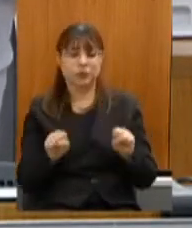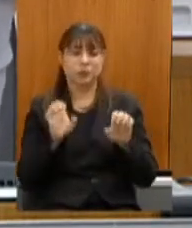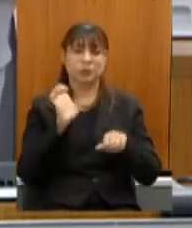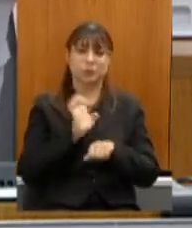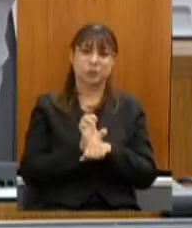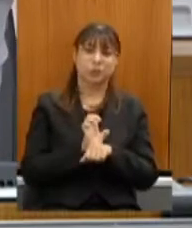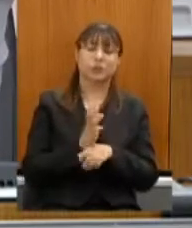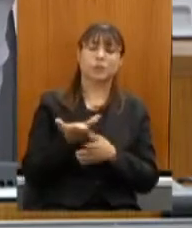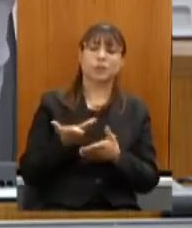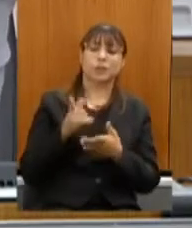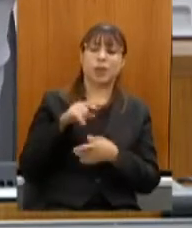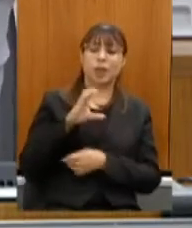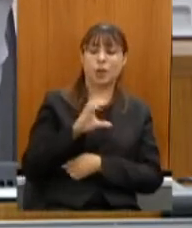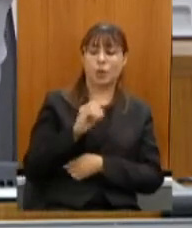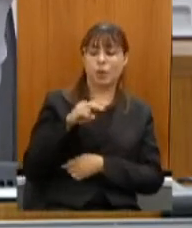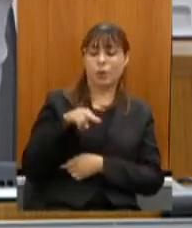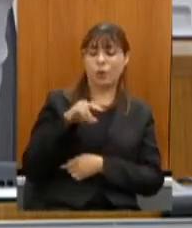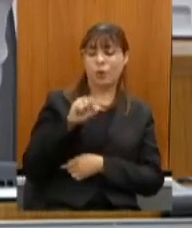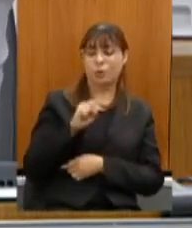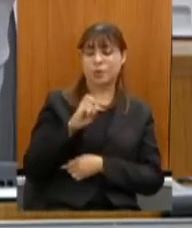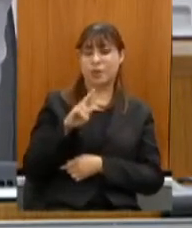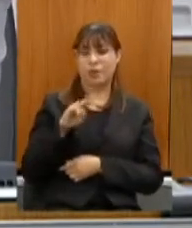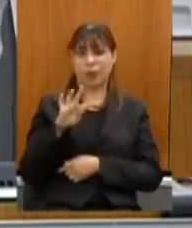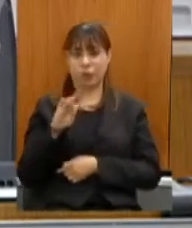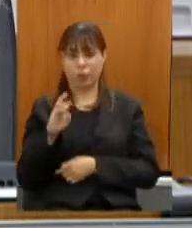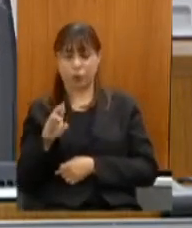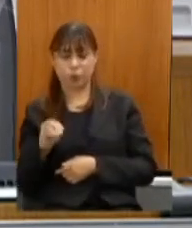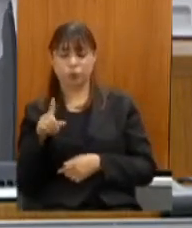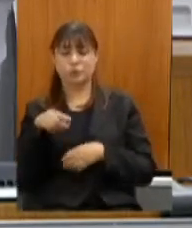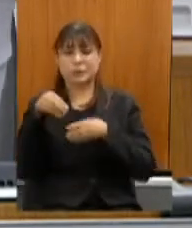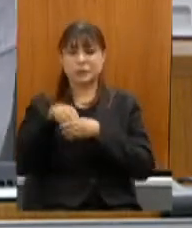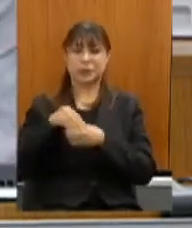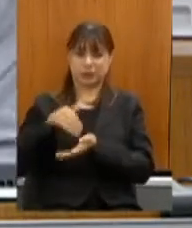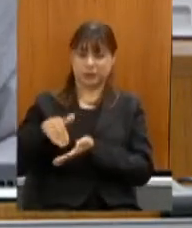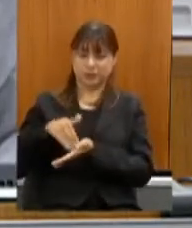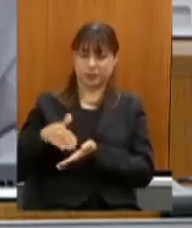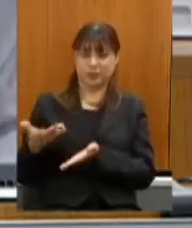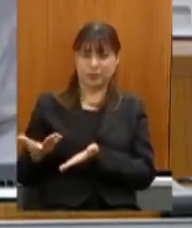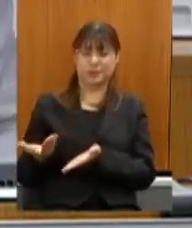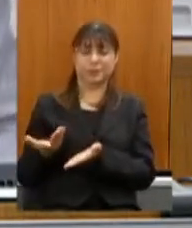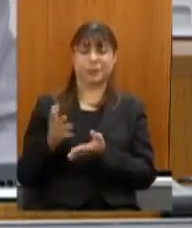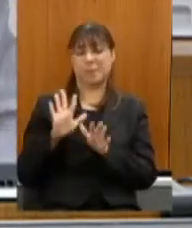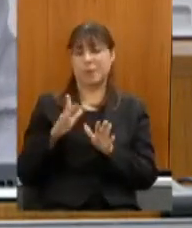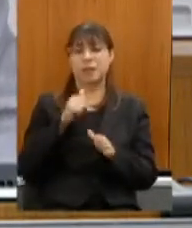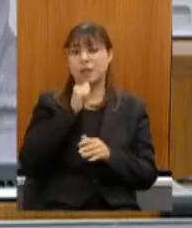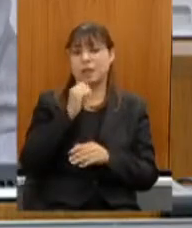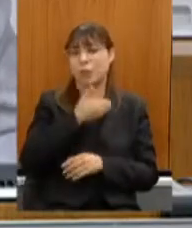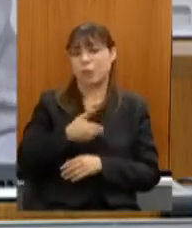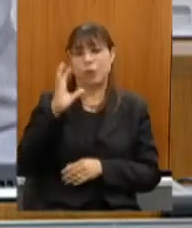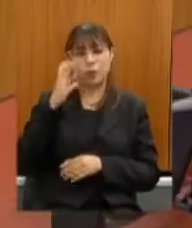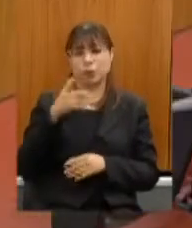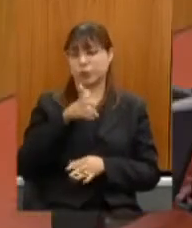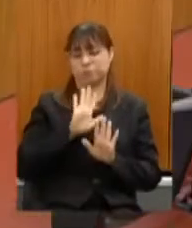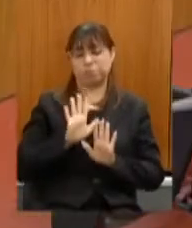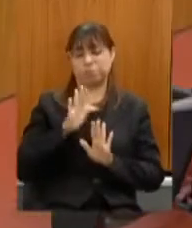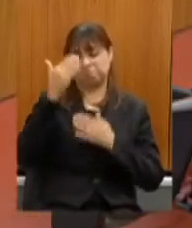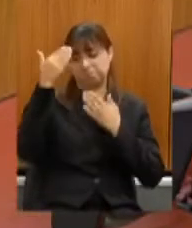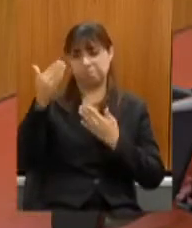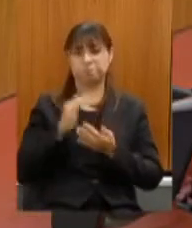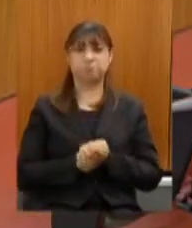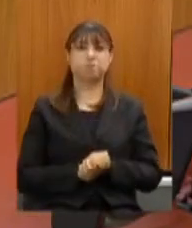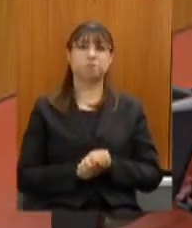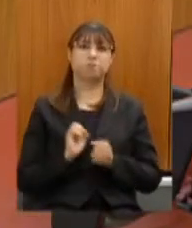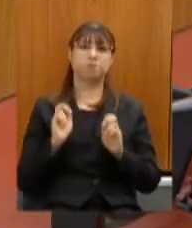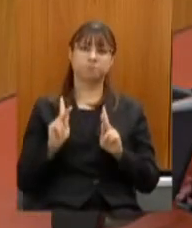conservatórios na Secult na Secretaria mas não há nenhuma conversa no governo nesse sentido obrigado muito bem Secretário